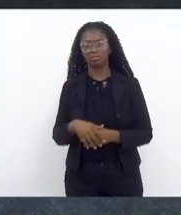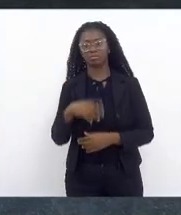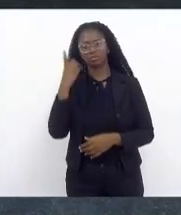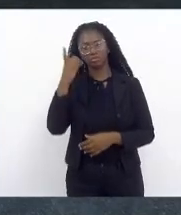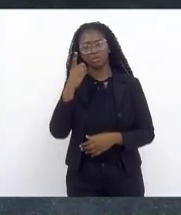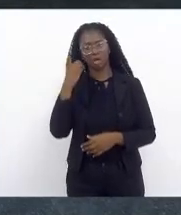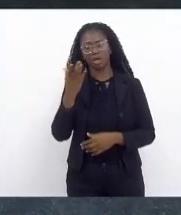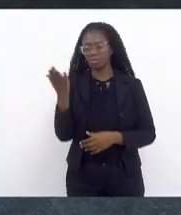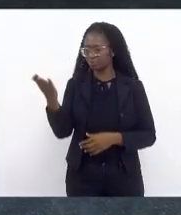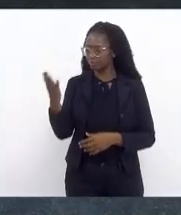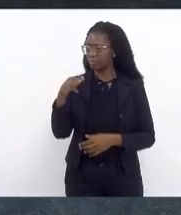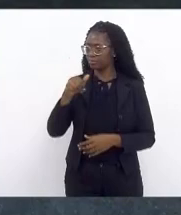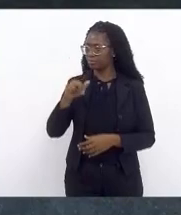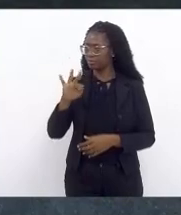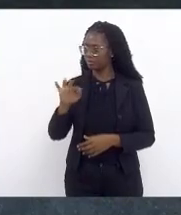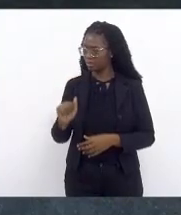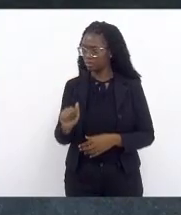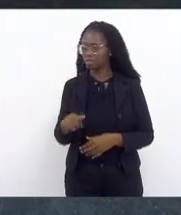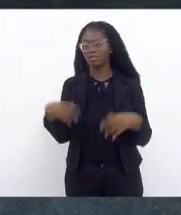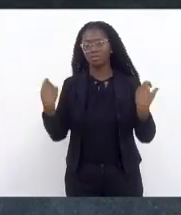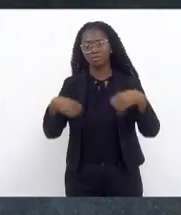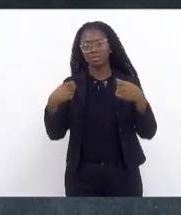Rocha em relação a esta